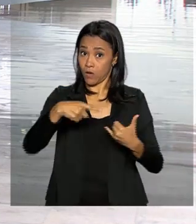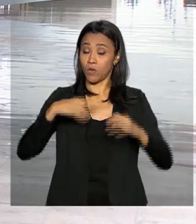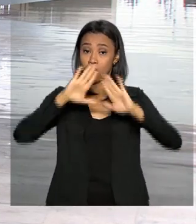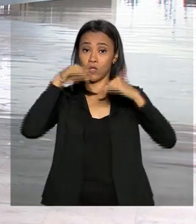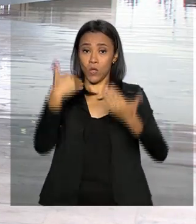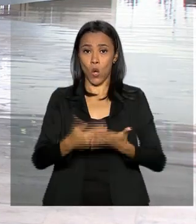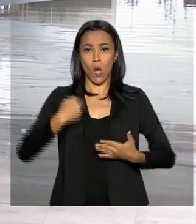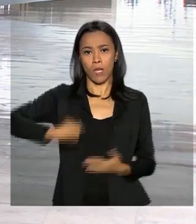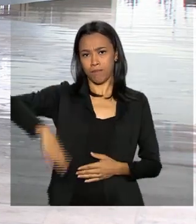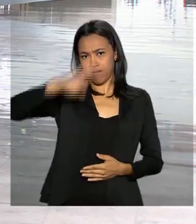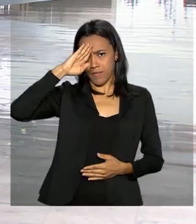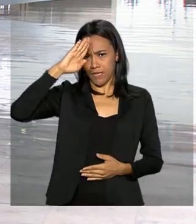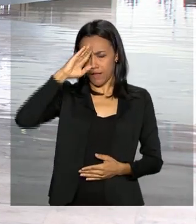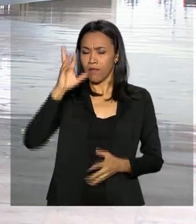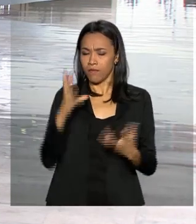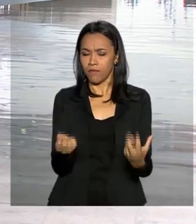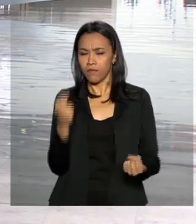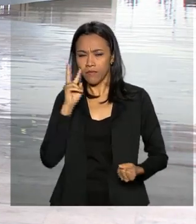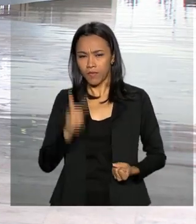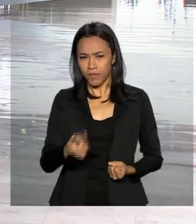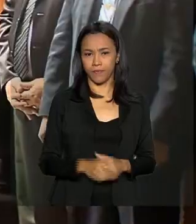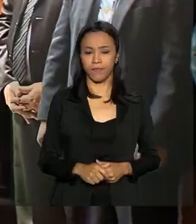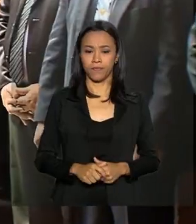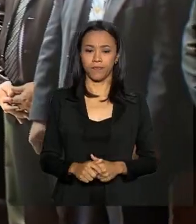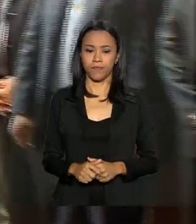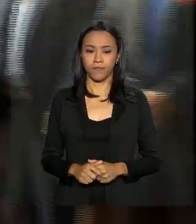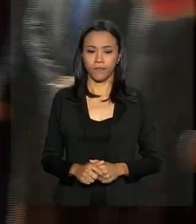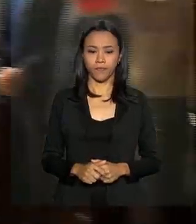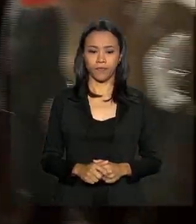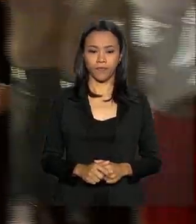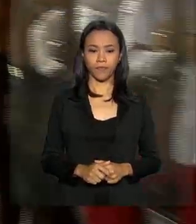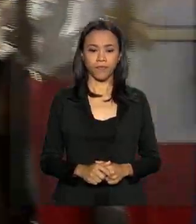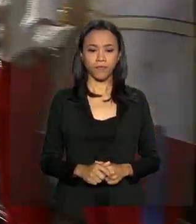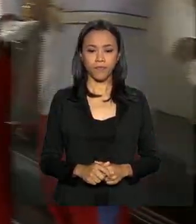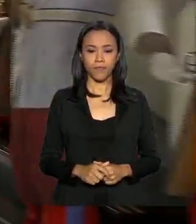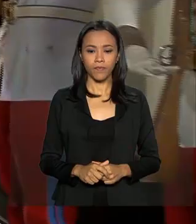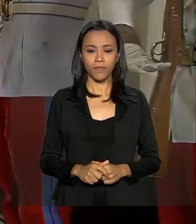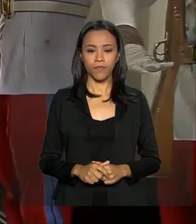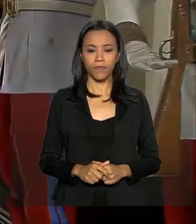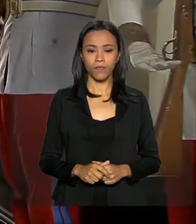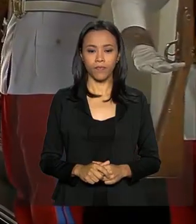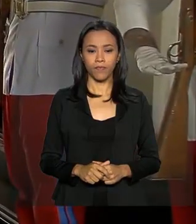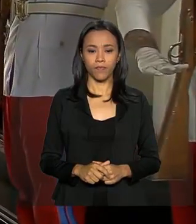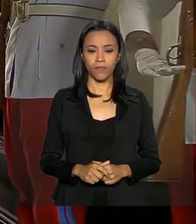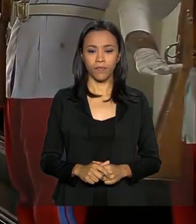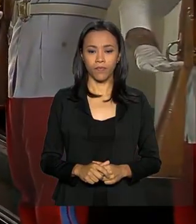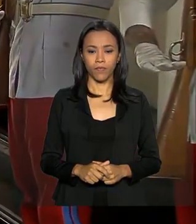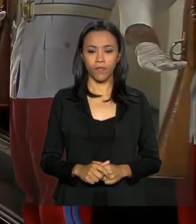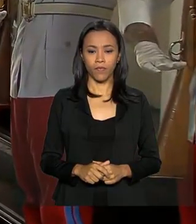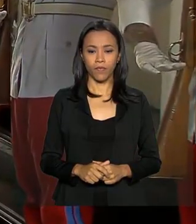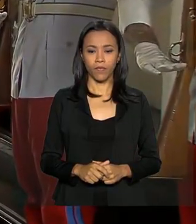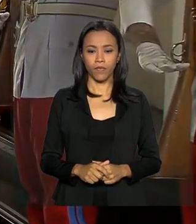Casarão da Várzea. Vamos ver. Bom dia, senhor vice-presidente!